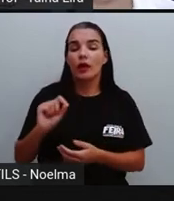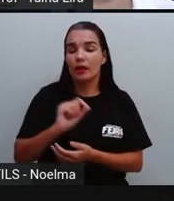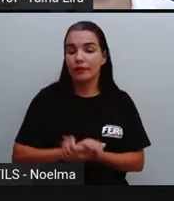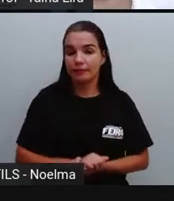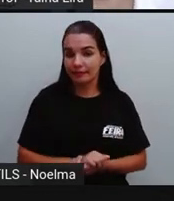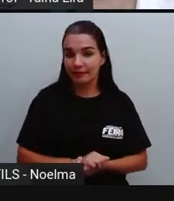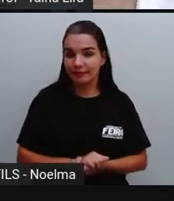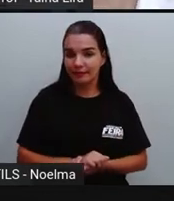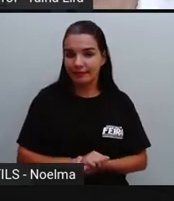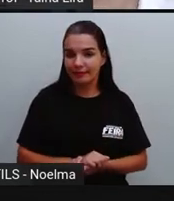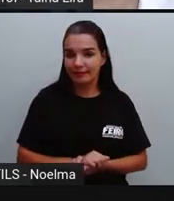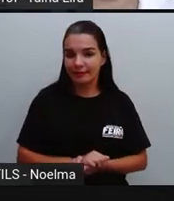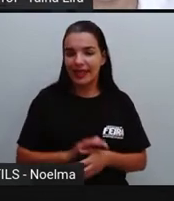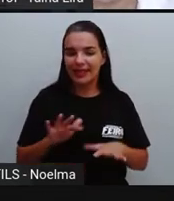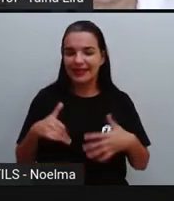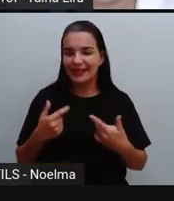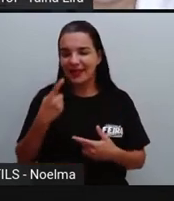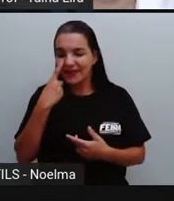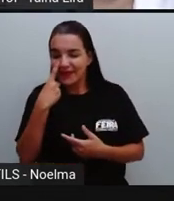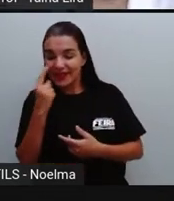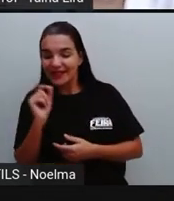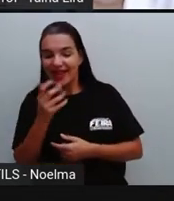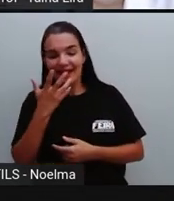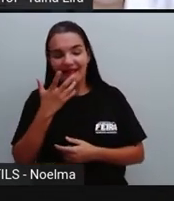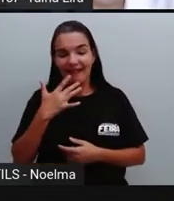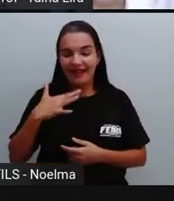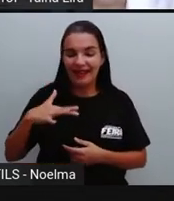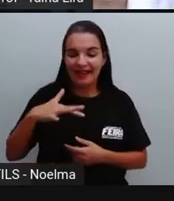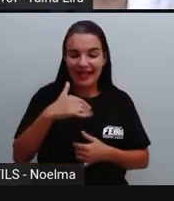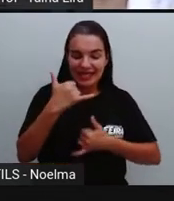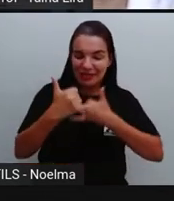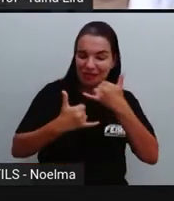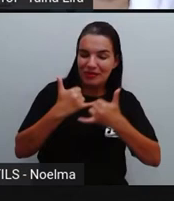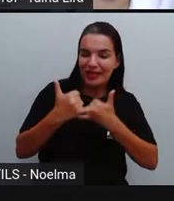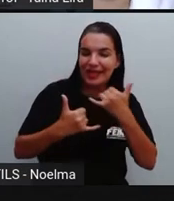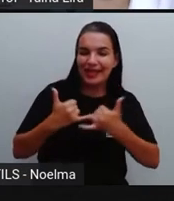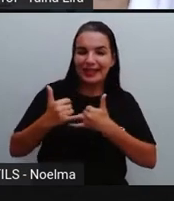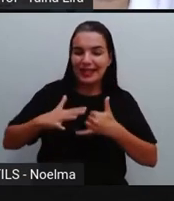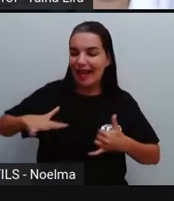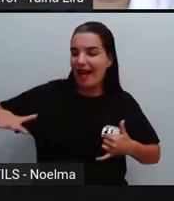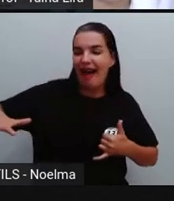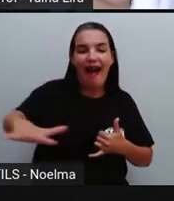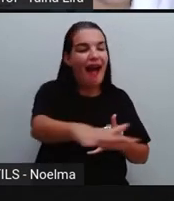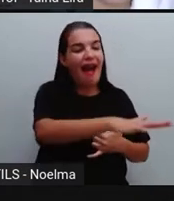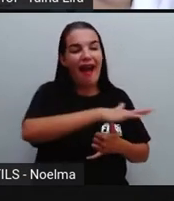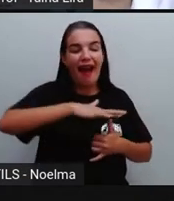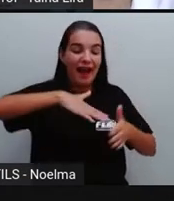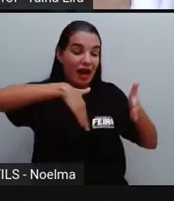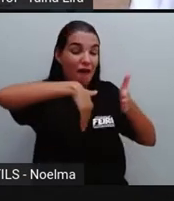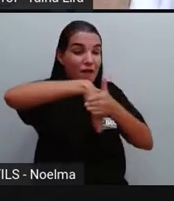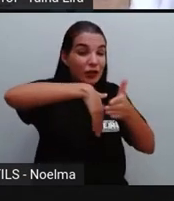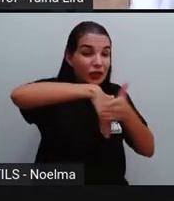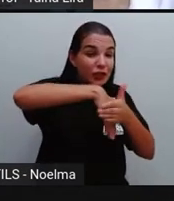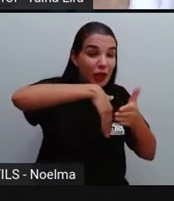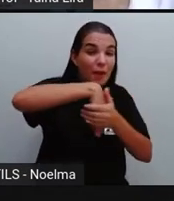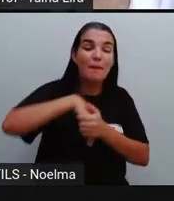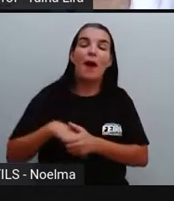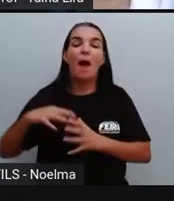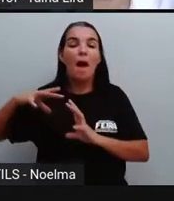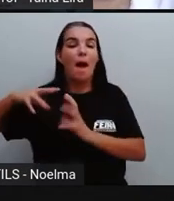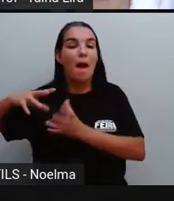A gente viu as crianças brincando lá no pátio, não foi? Brincando ali de futebol, né?